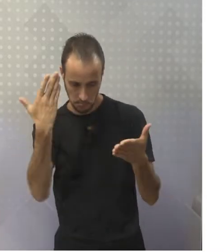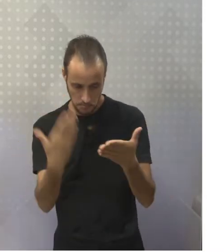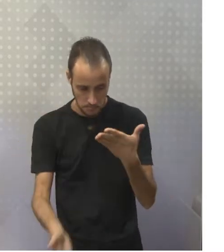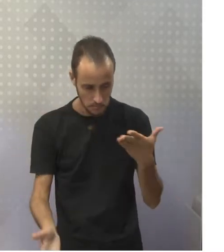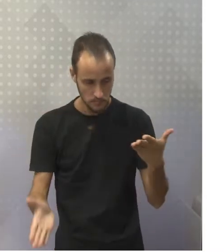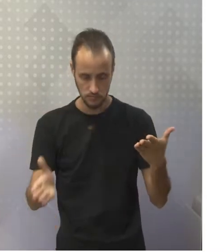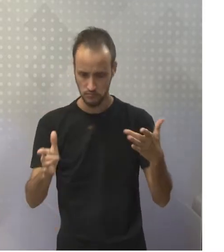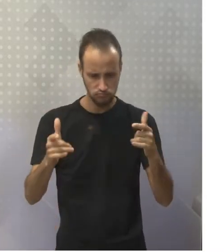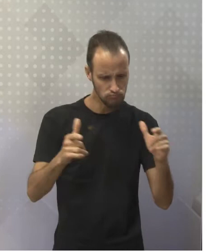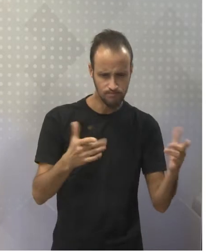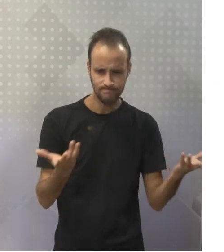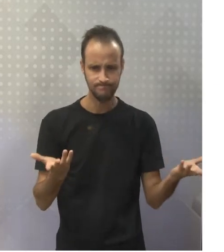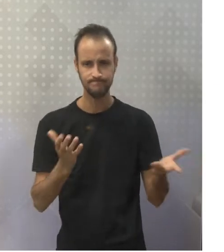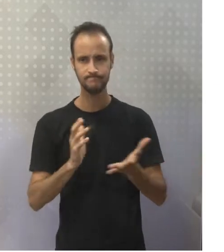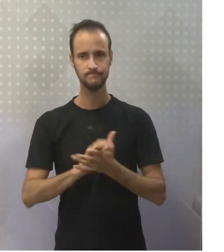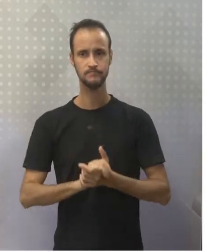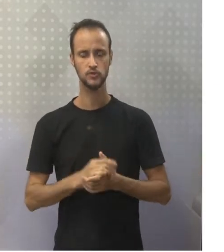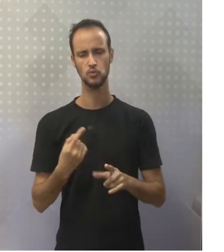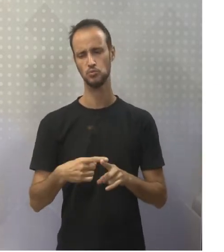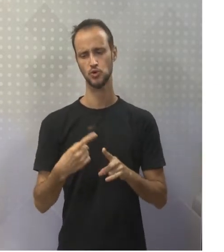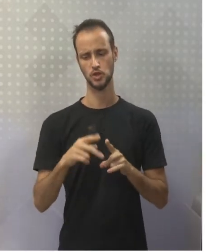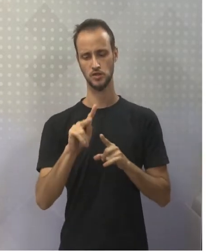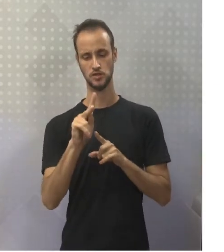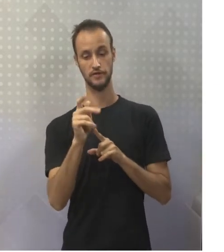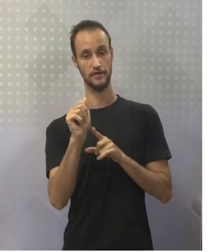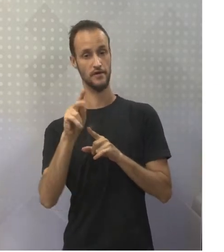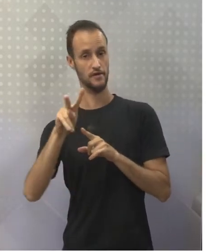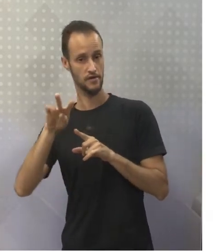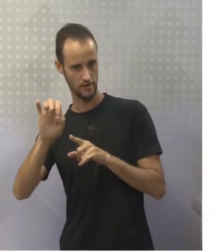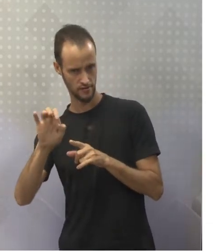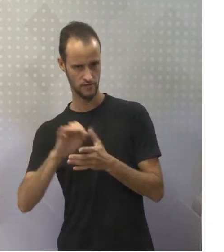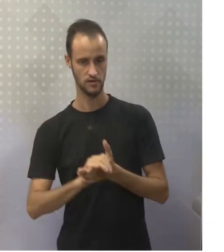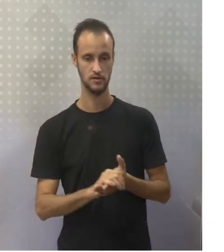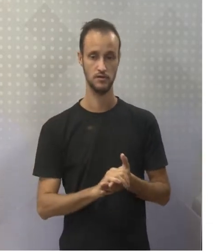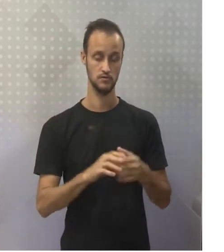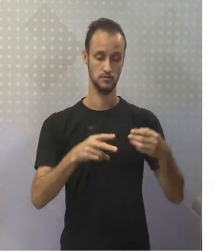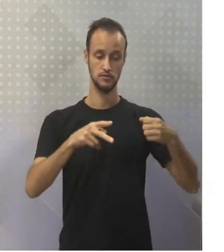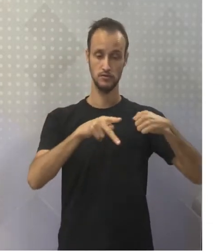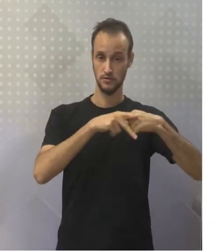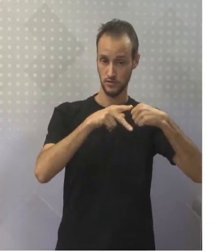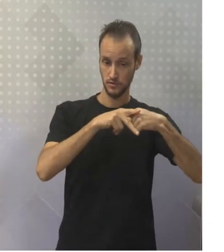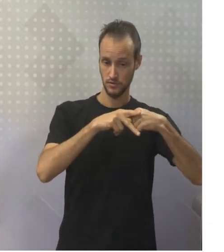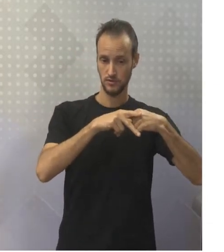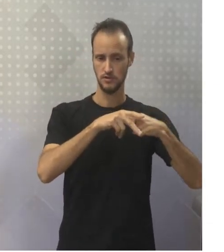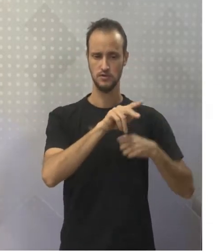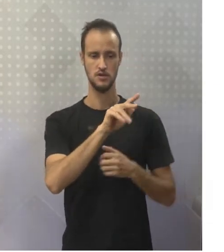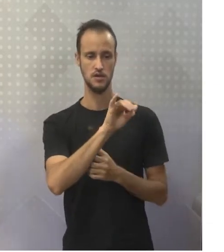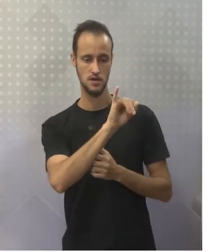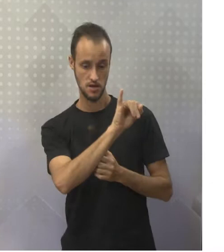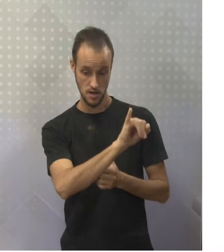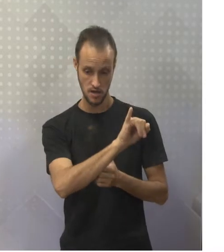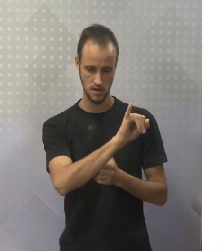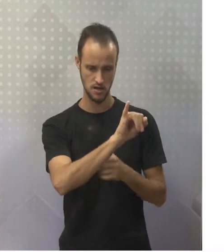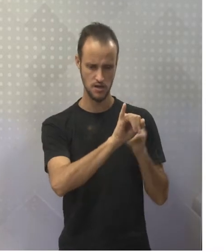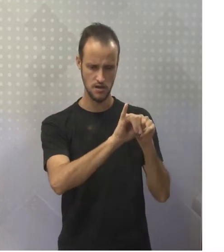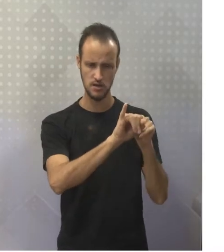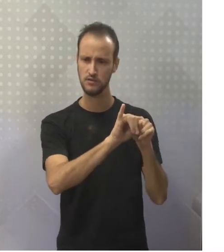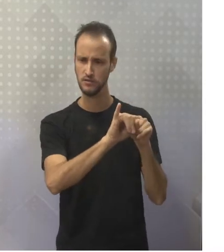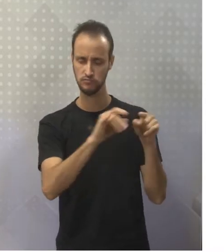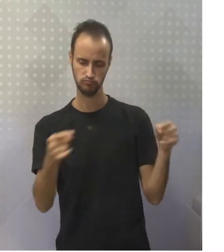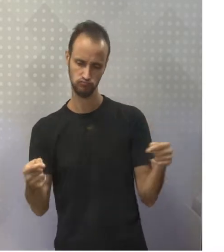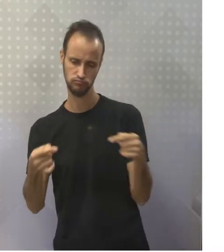Ok? Então, por que eu usei have? Porque o pronome pessoal I é o quê? Demais pessoas. Não é isso?